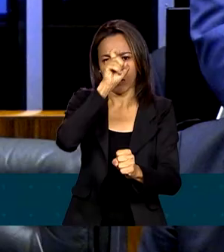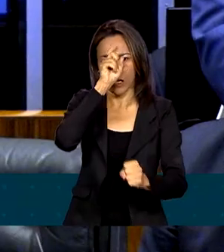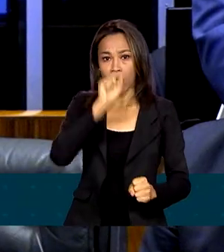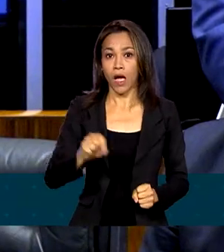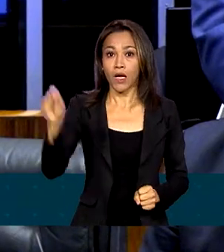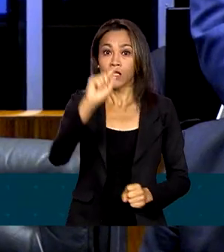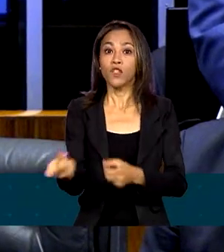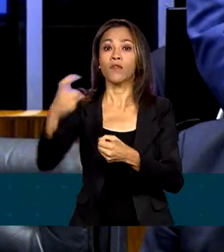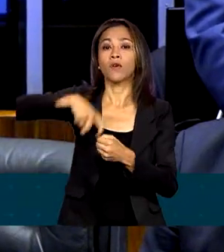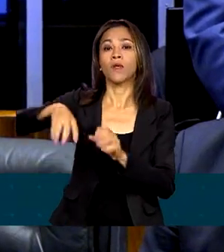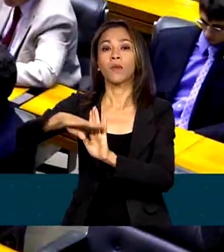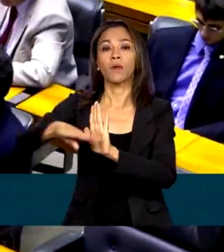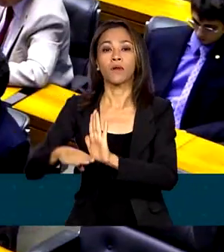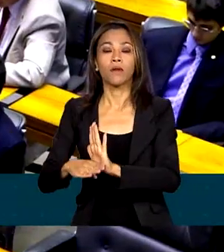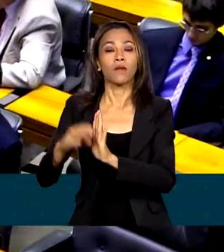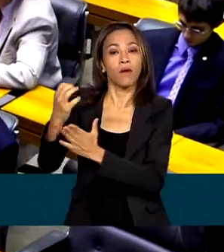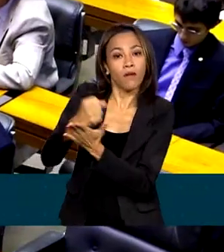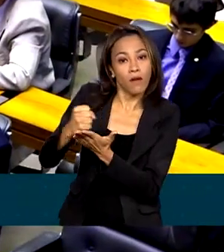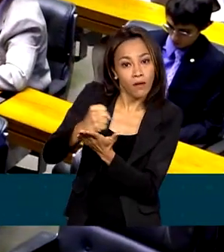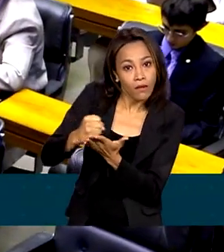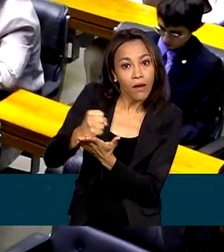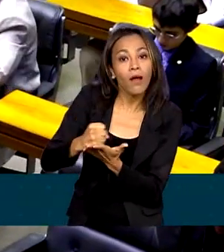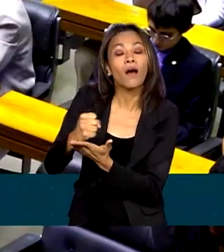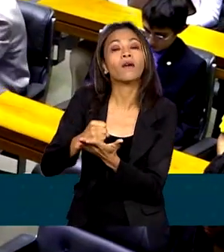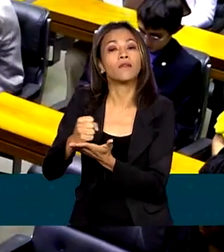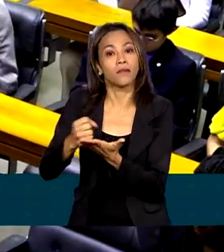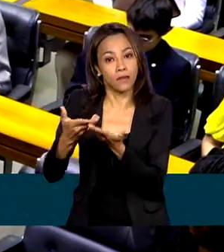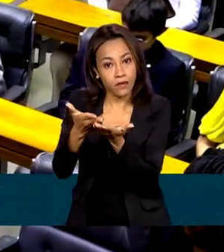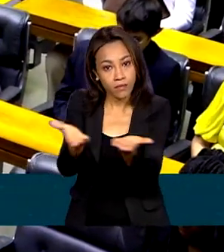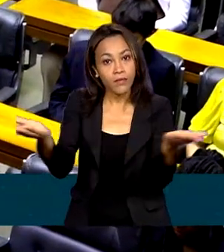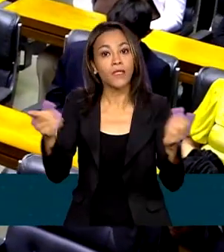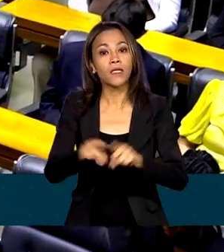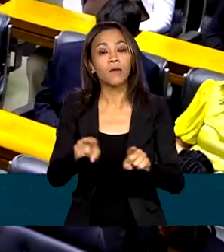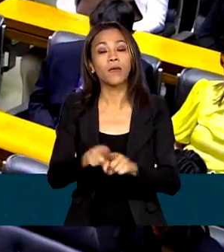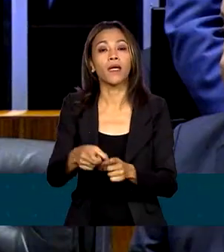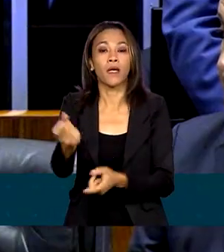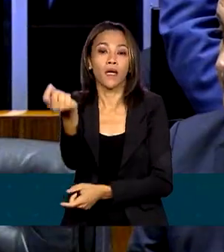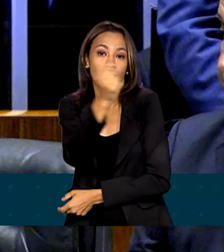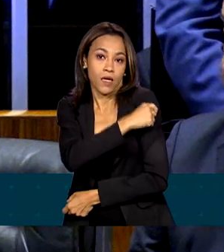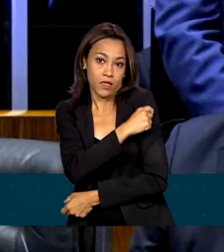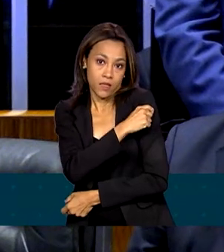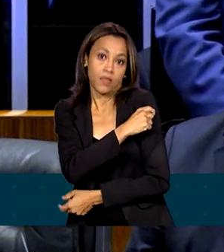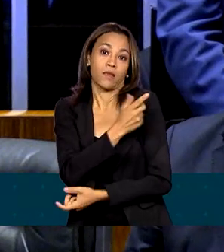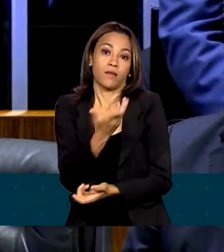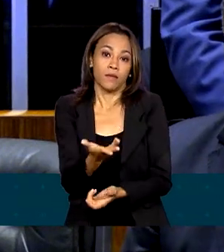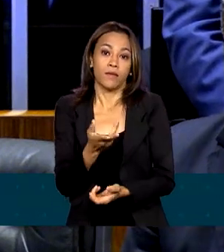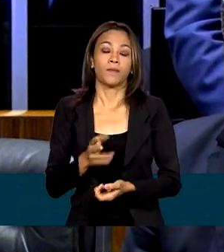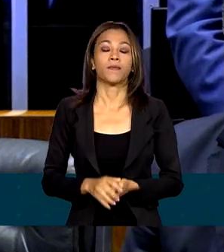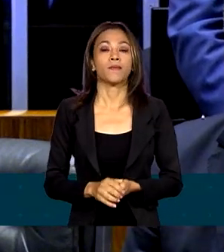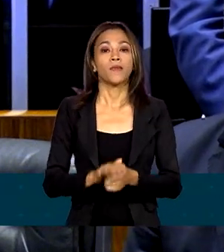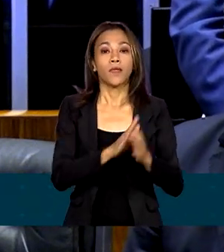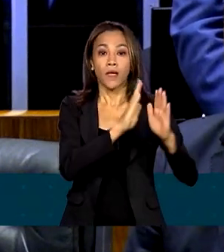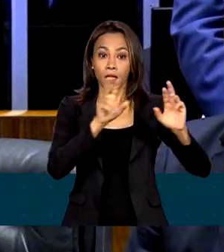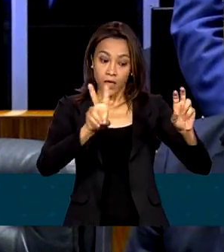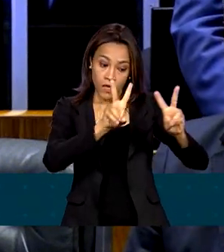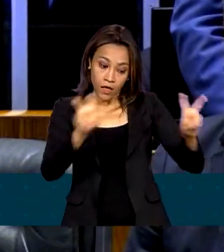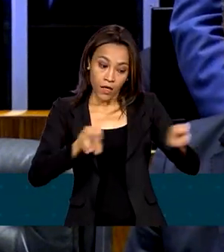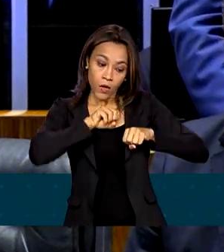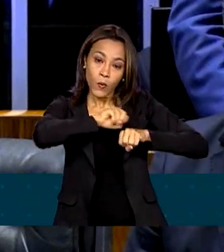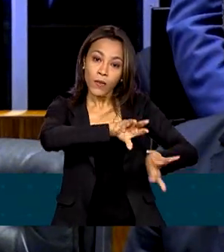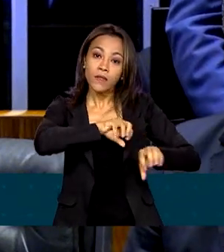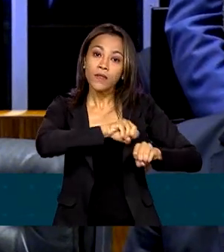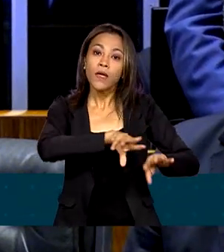farmácia popular e as campanhas de vacinação. Na educação, vamos apresentar